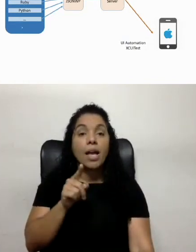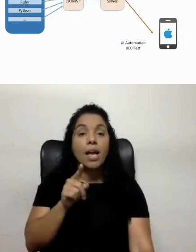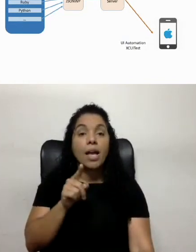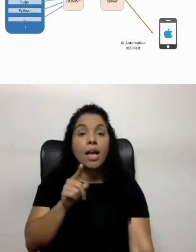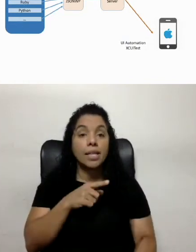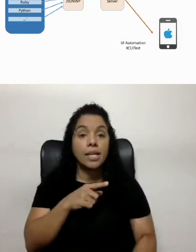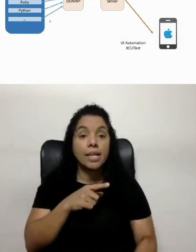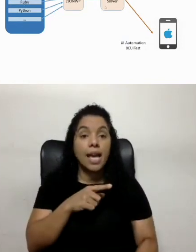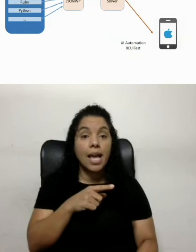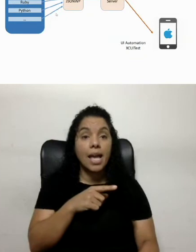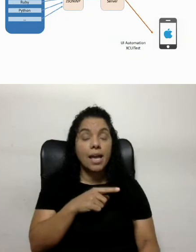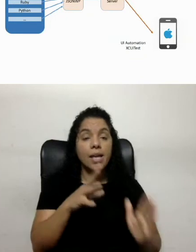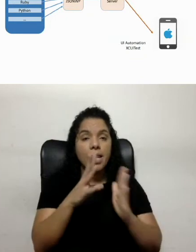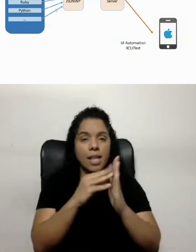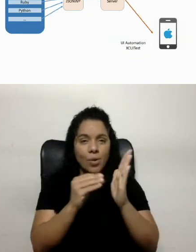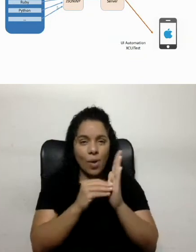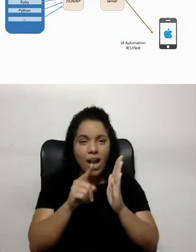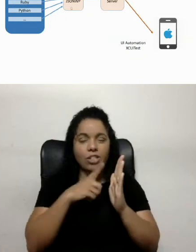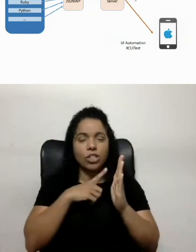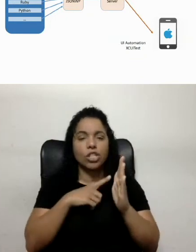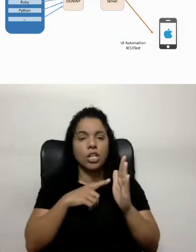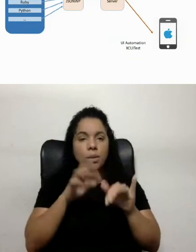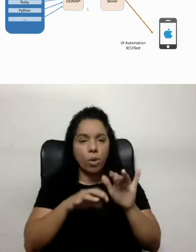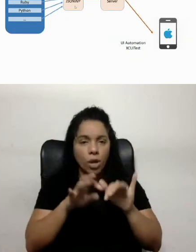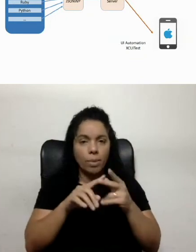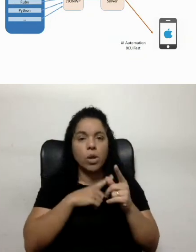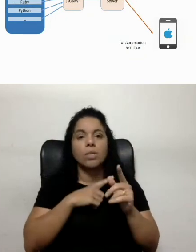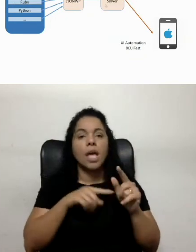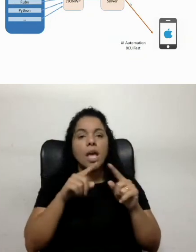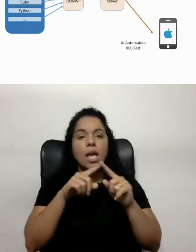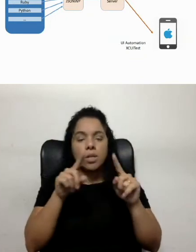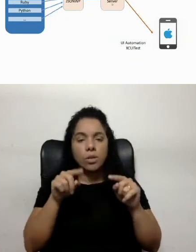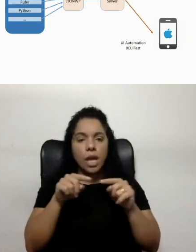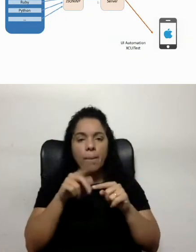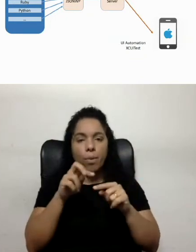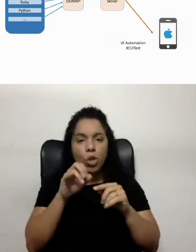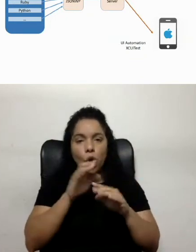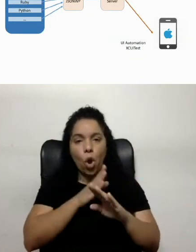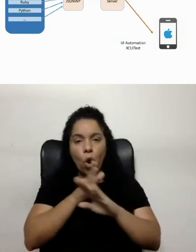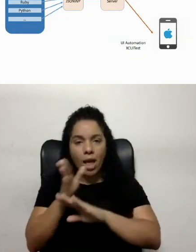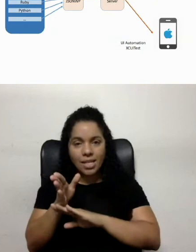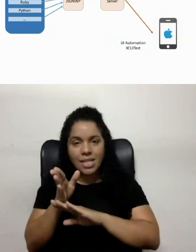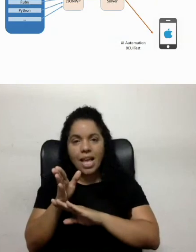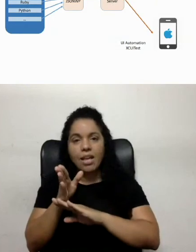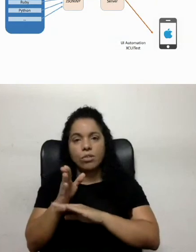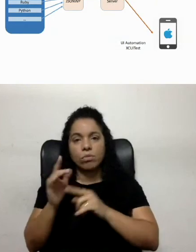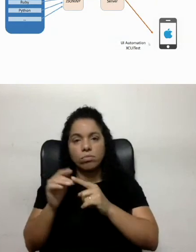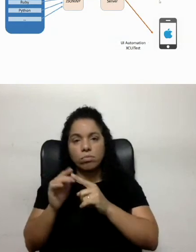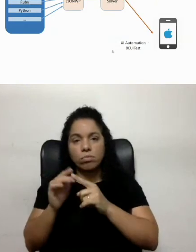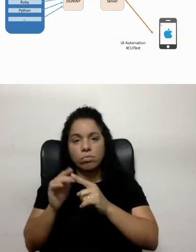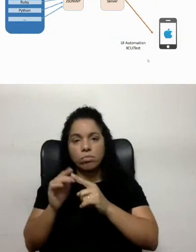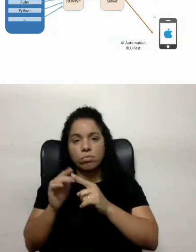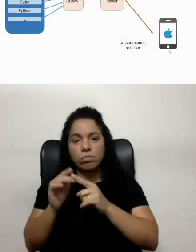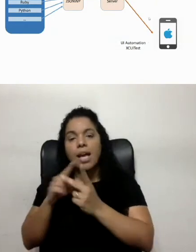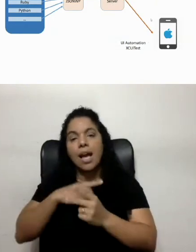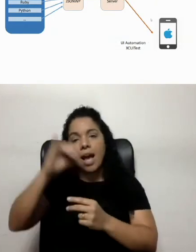minhas linguagens de programação, aqui eu tenho um protocolo que faça acesso que manda esse acesso tanto para o Android